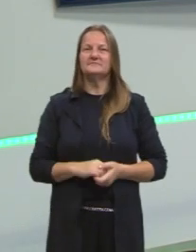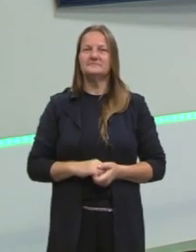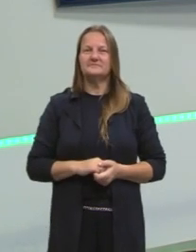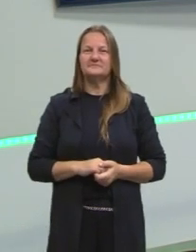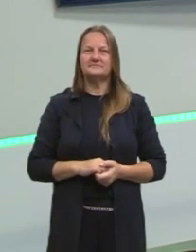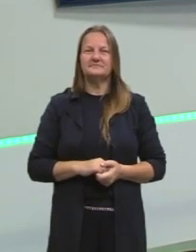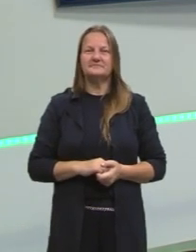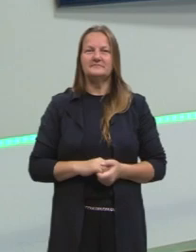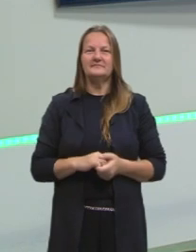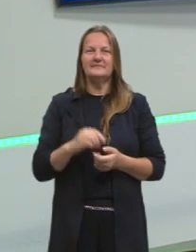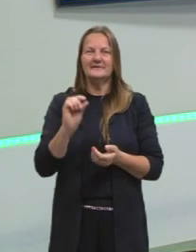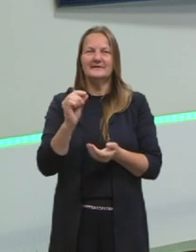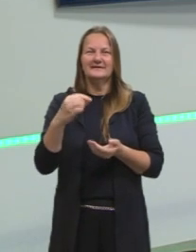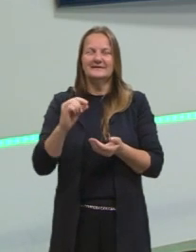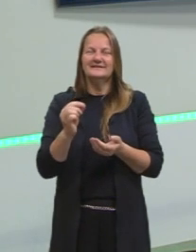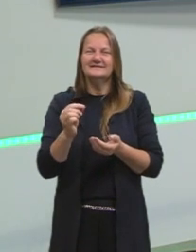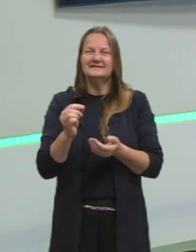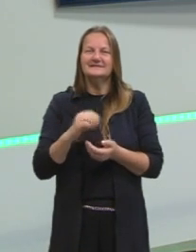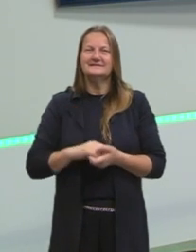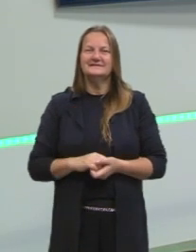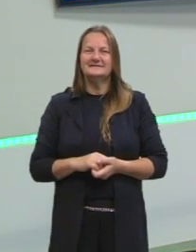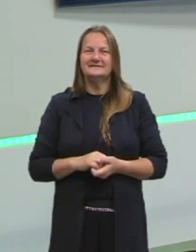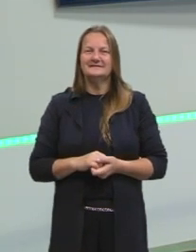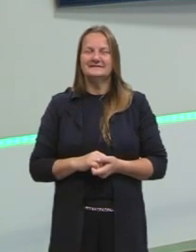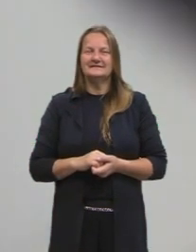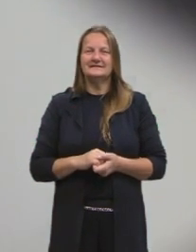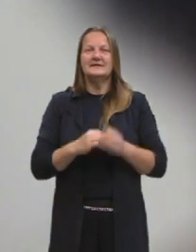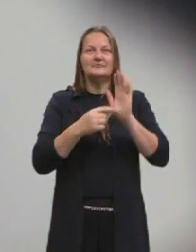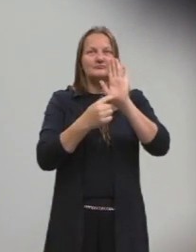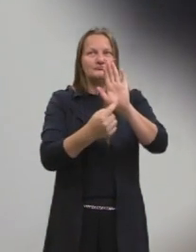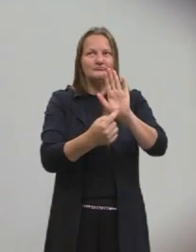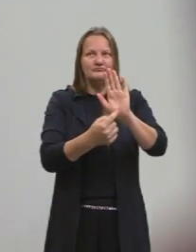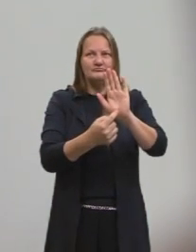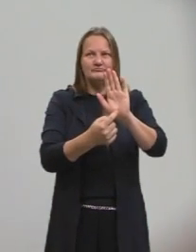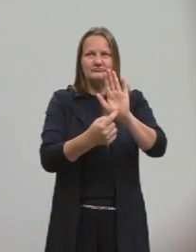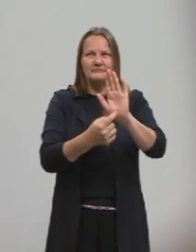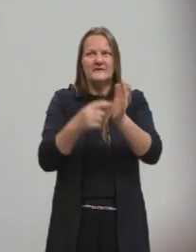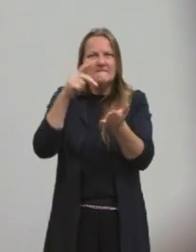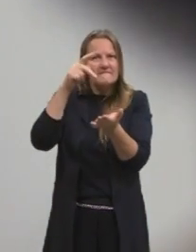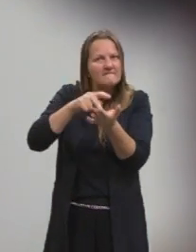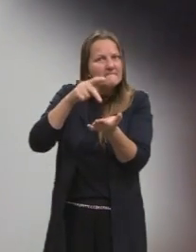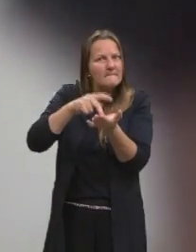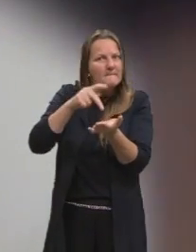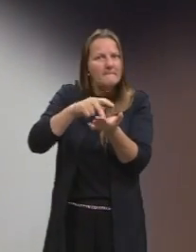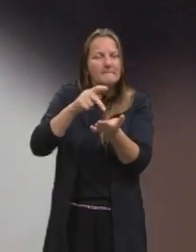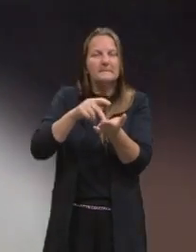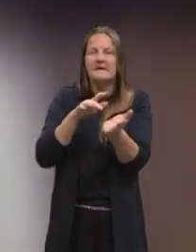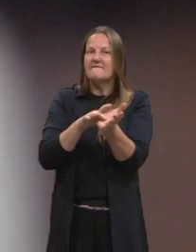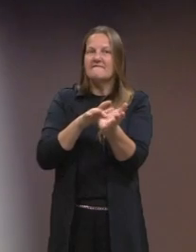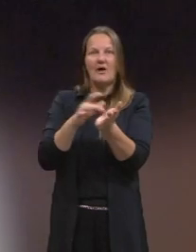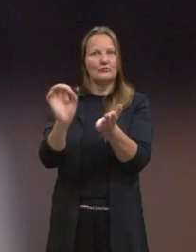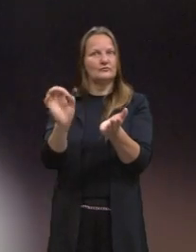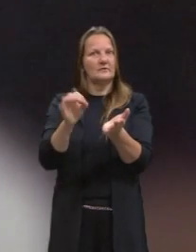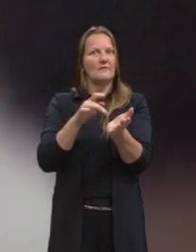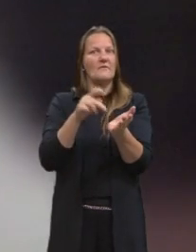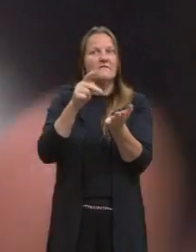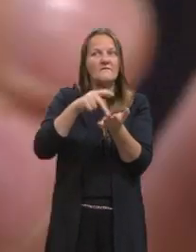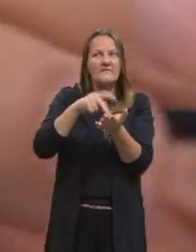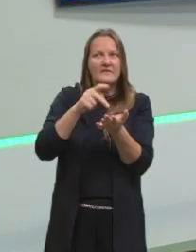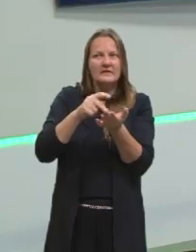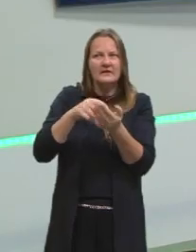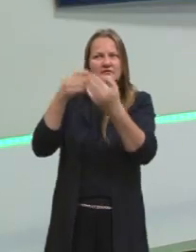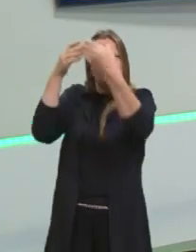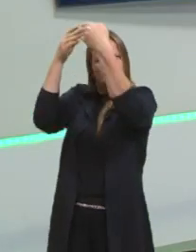pedacinho aqui, ele foi atestado, a veracidade dele não é falso, realmente estava lá no